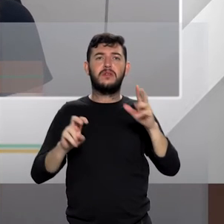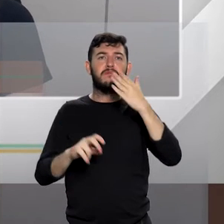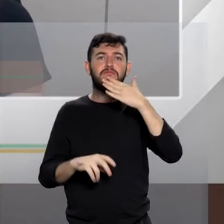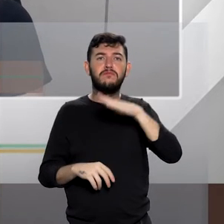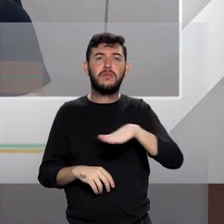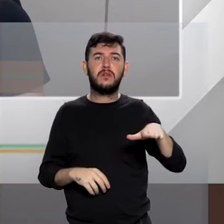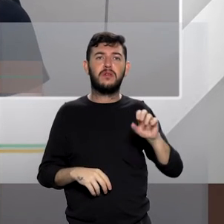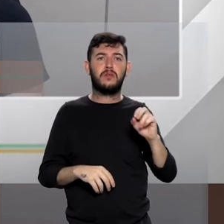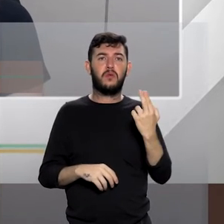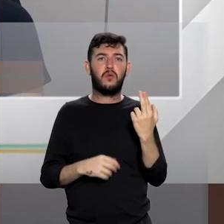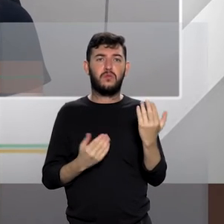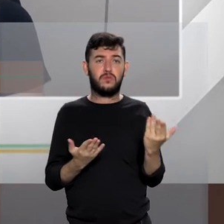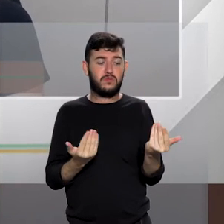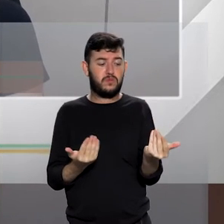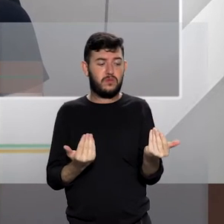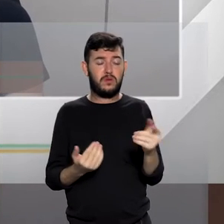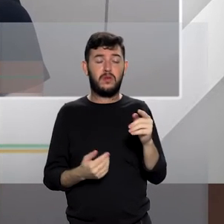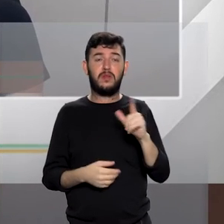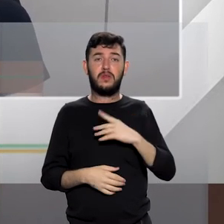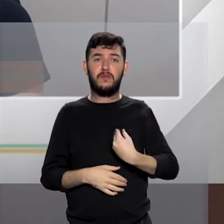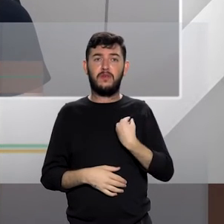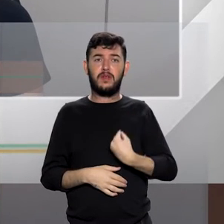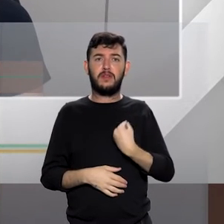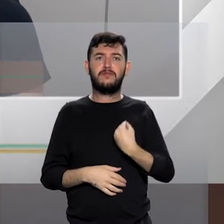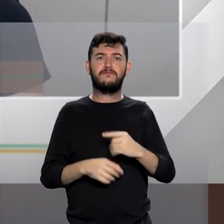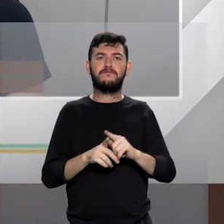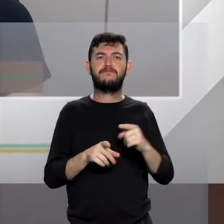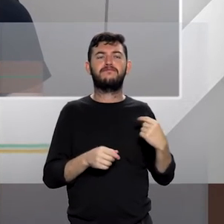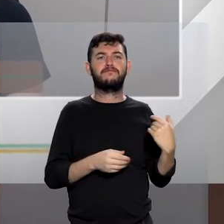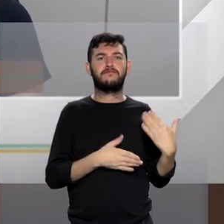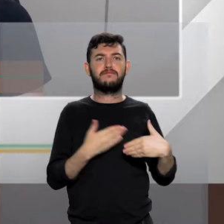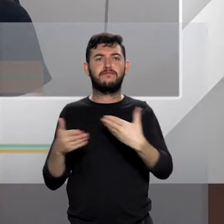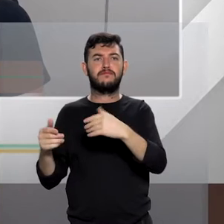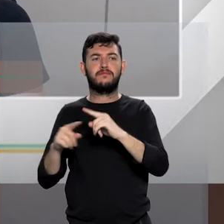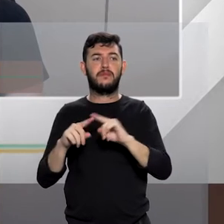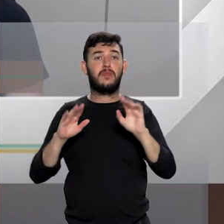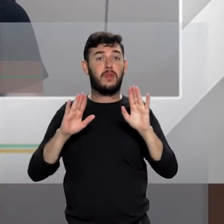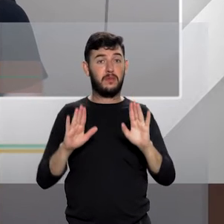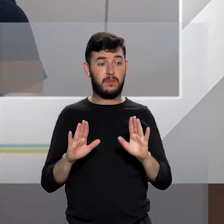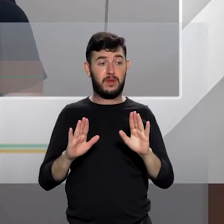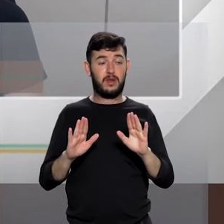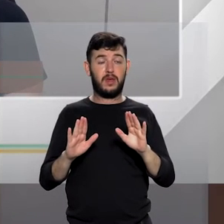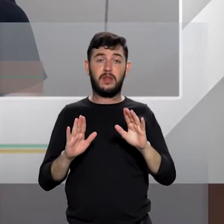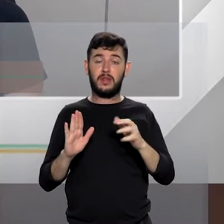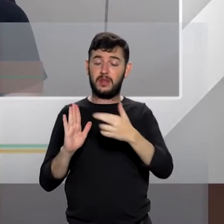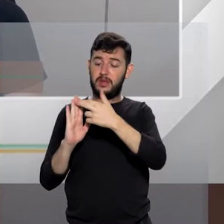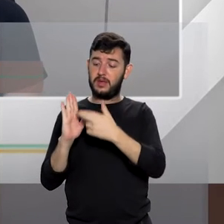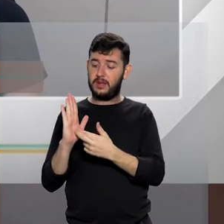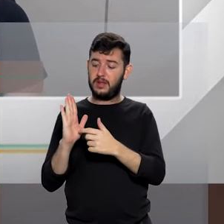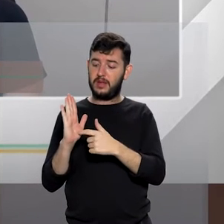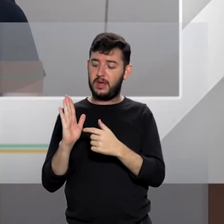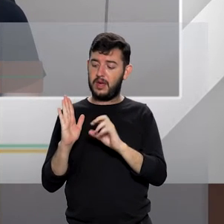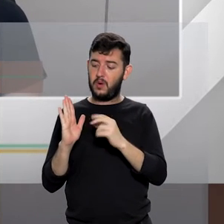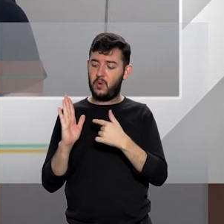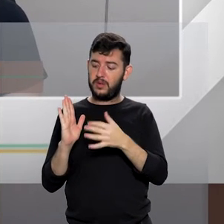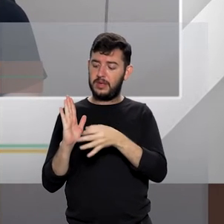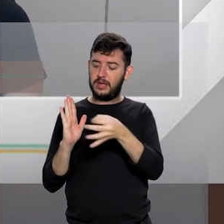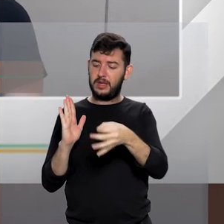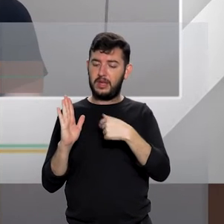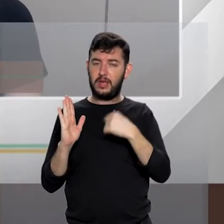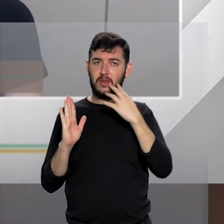adolescente por estar em desenvolvimento. Então, esse critério precisa ser considerado pelo